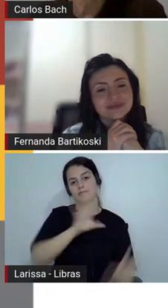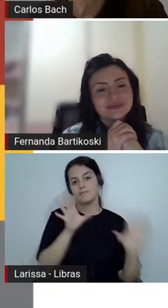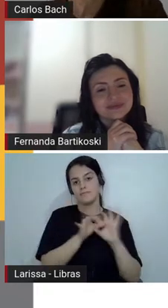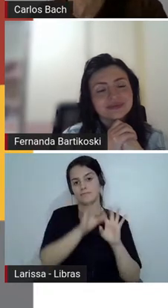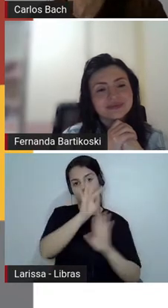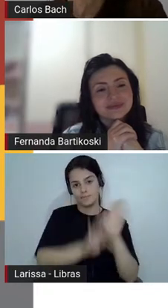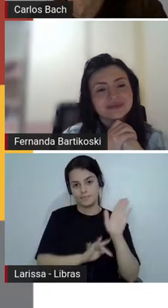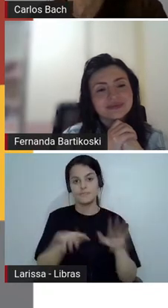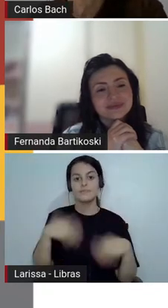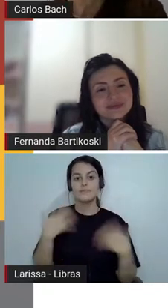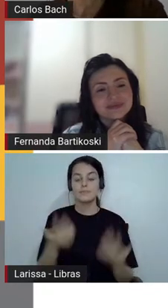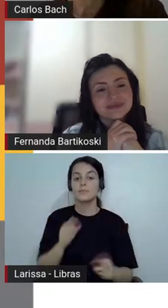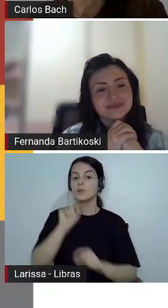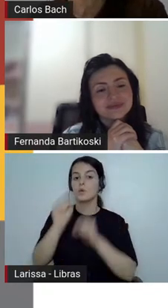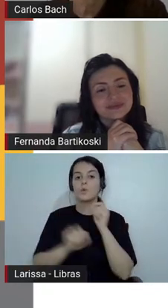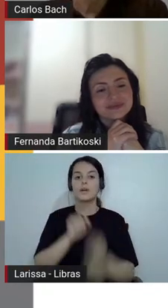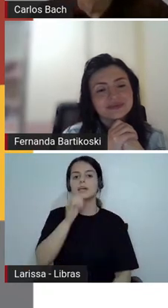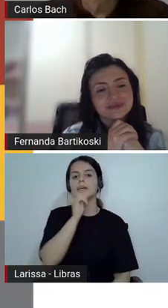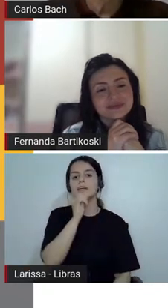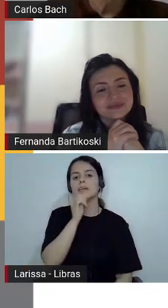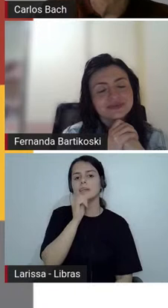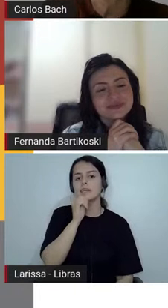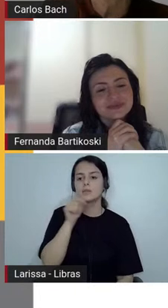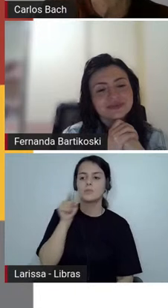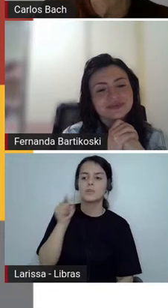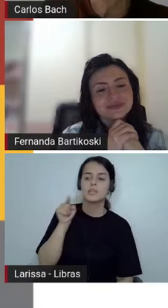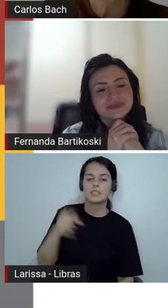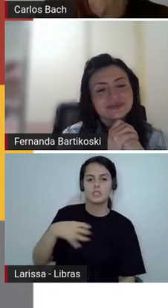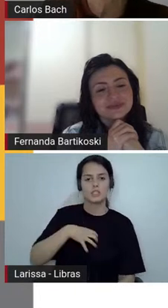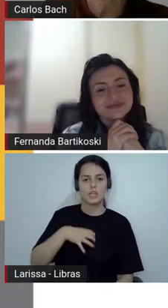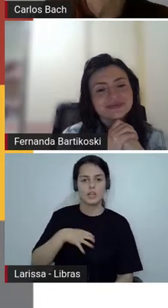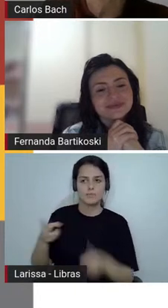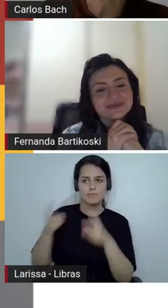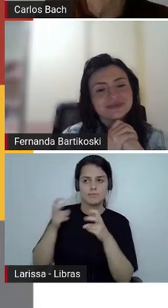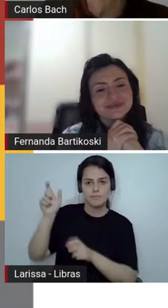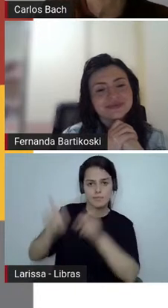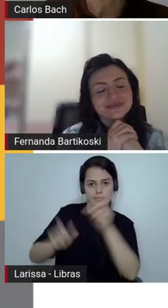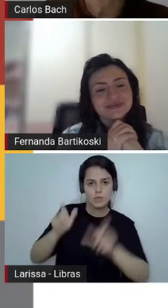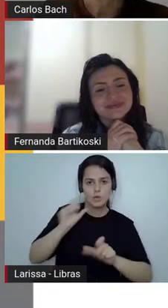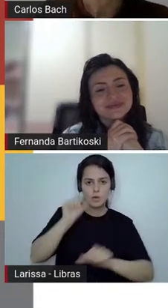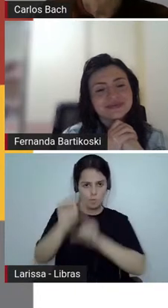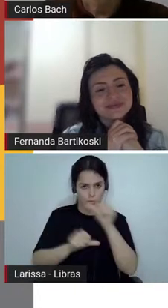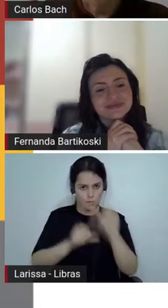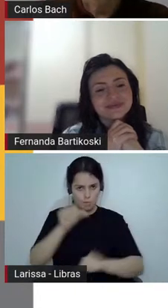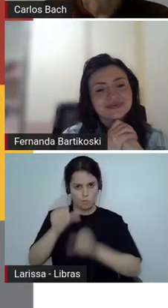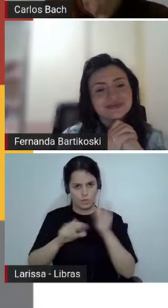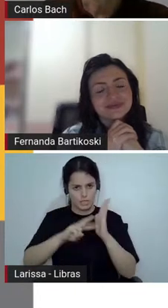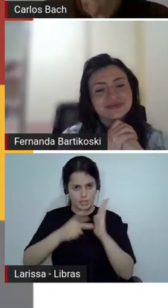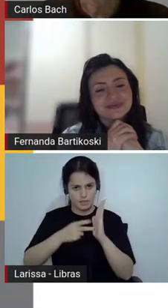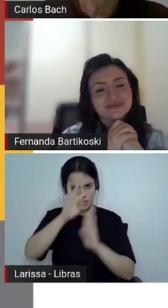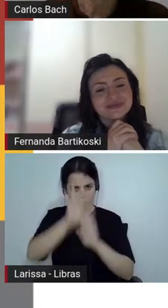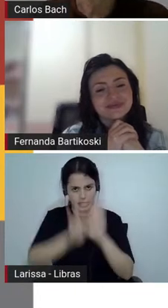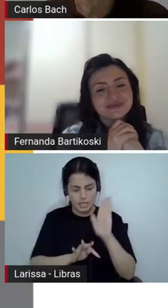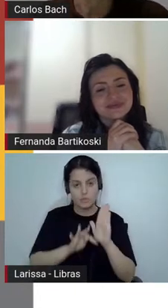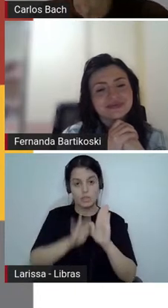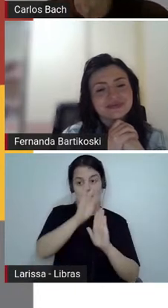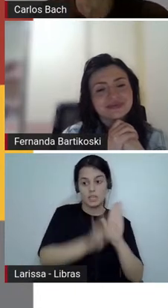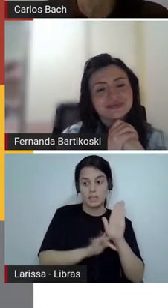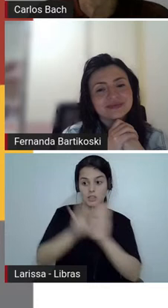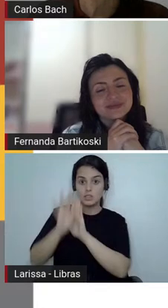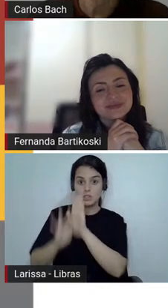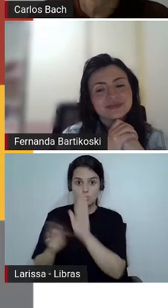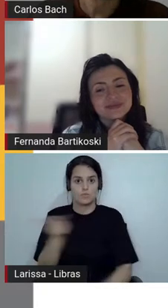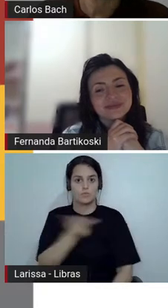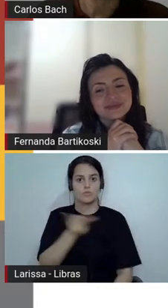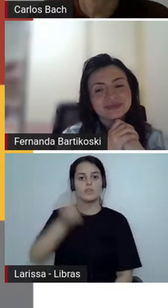sentido do texto por quê os dois textos falam do olhar sobre o cotidiano a forma como olhamos